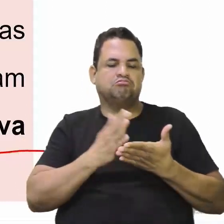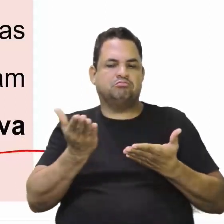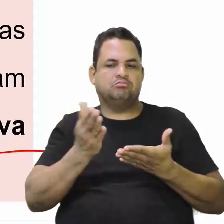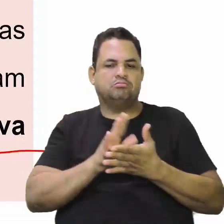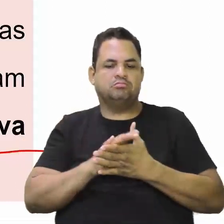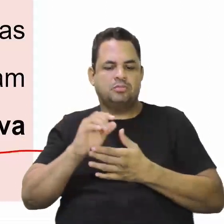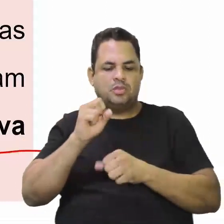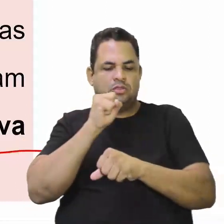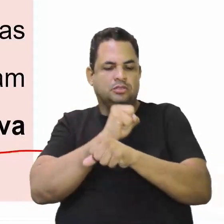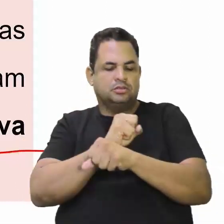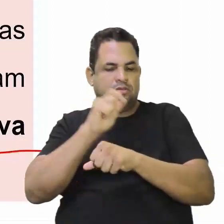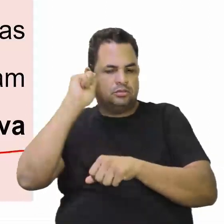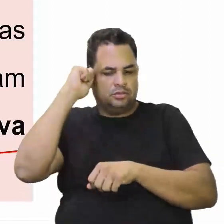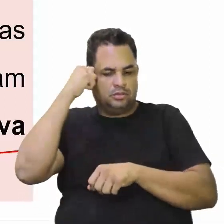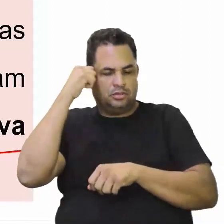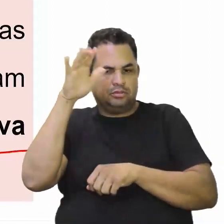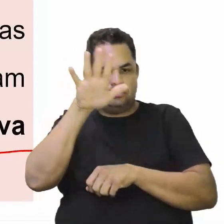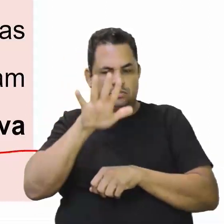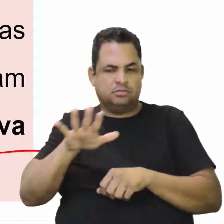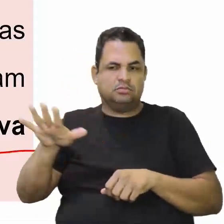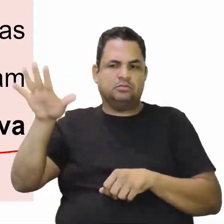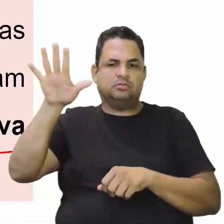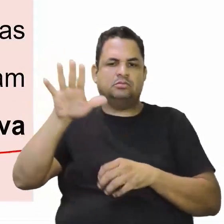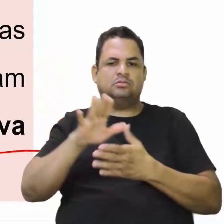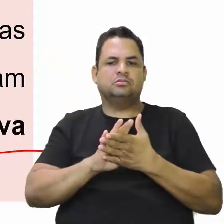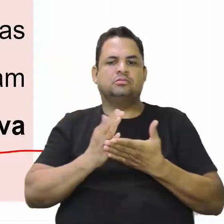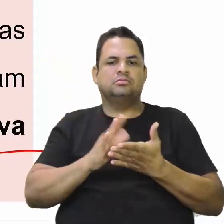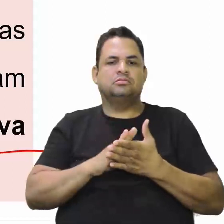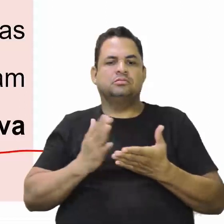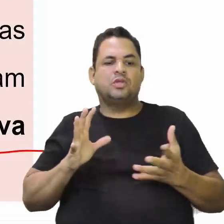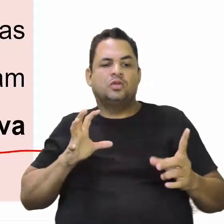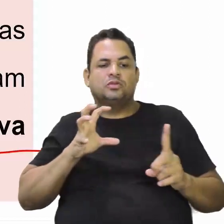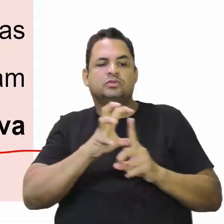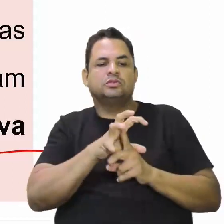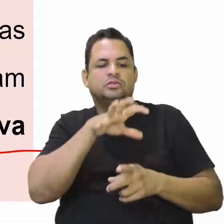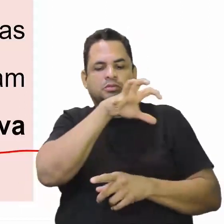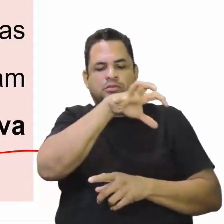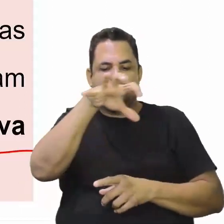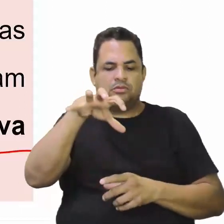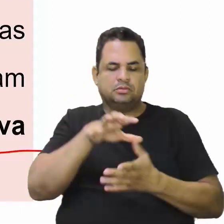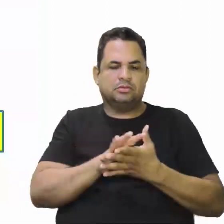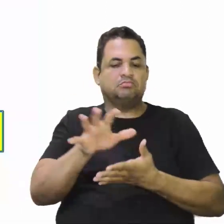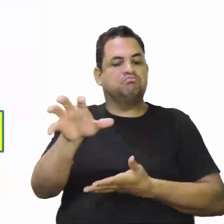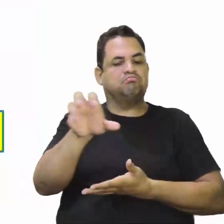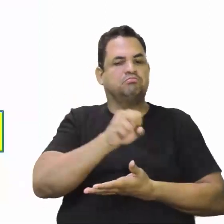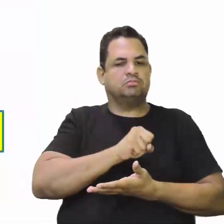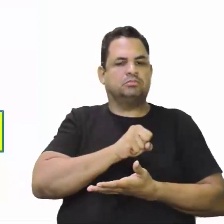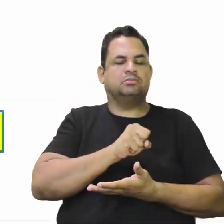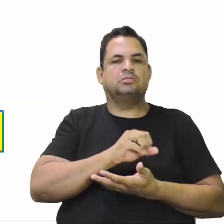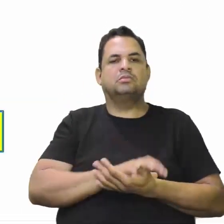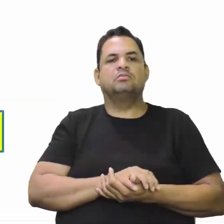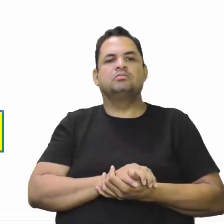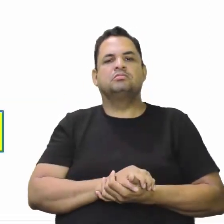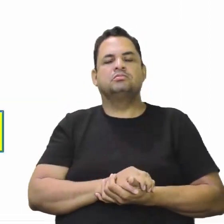o escravo africano. Ou vão invadir alguma região para pegar o escravo africano.